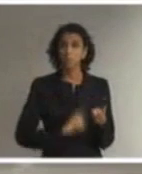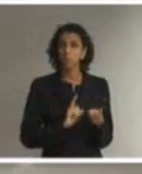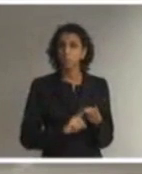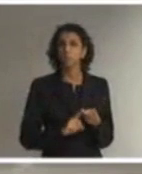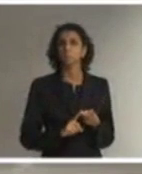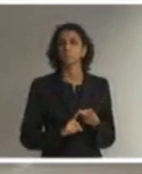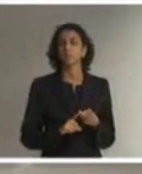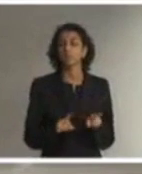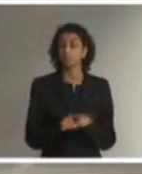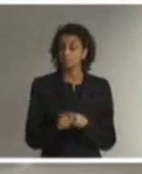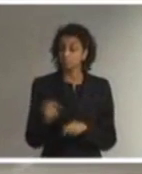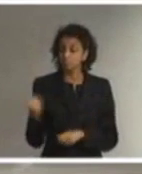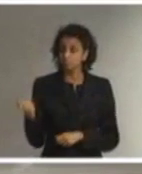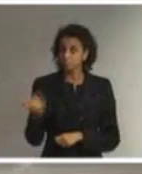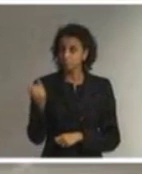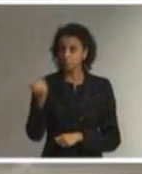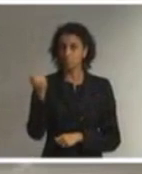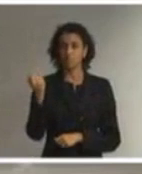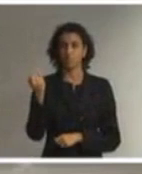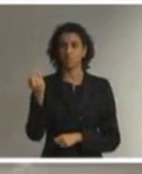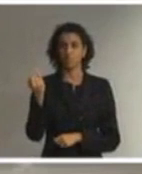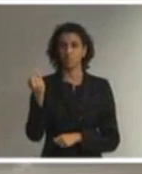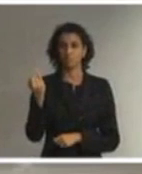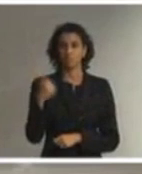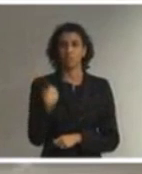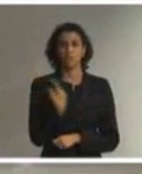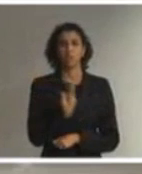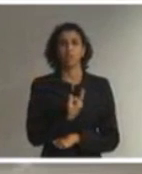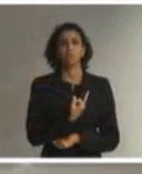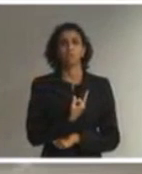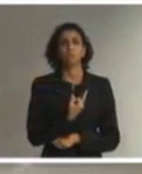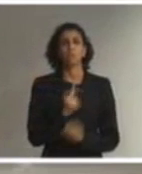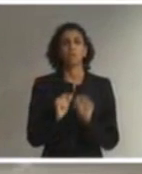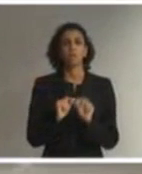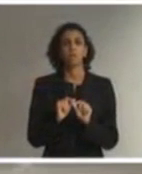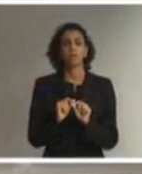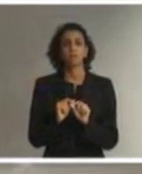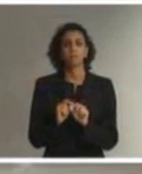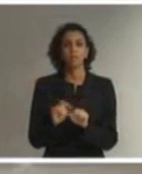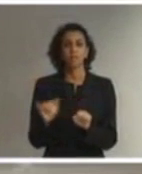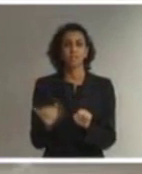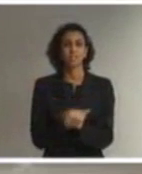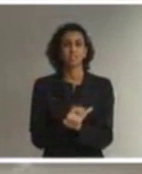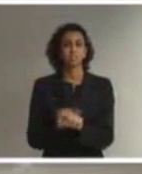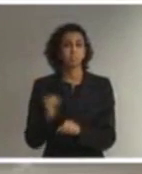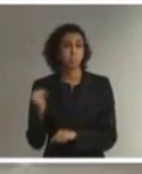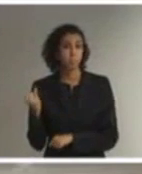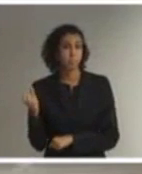relevante e que nós nominamos como instrumento fundamental para o